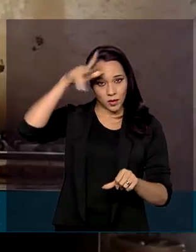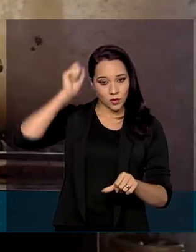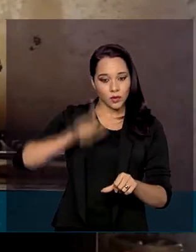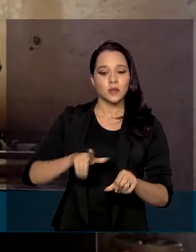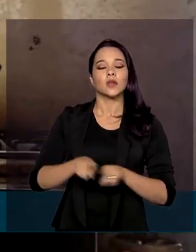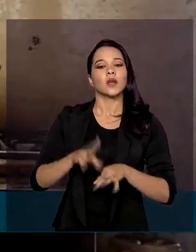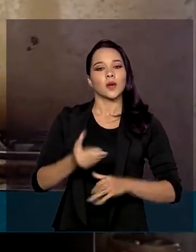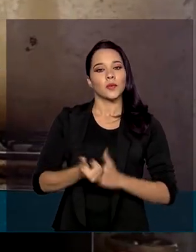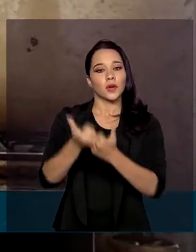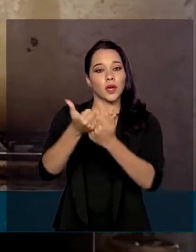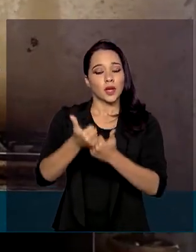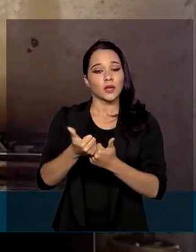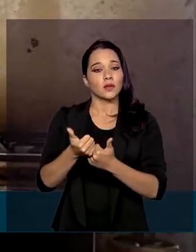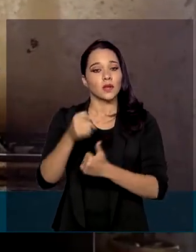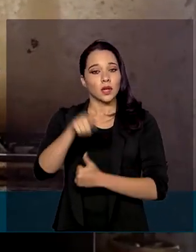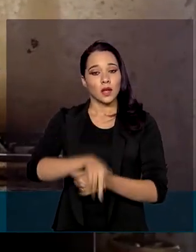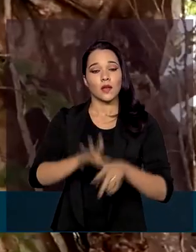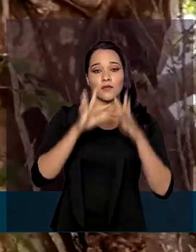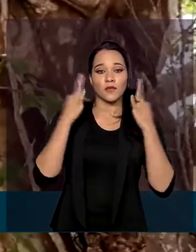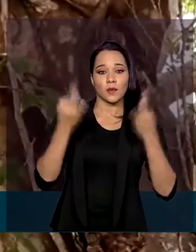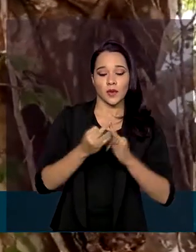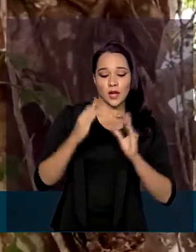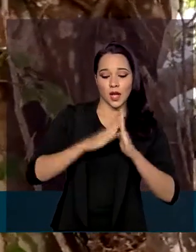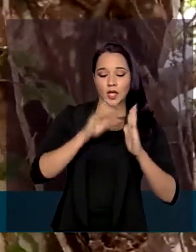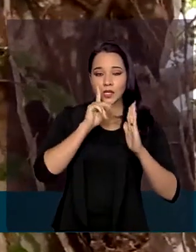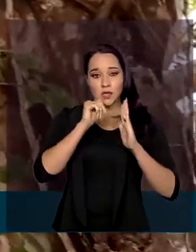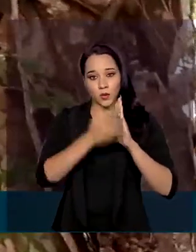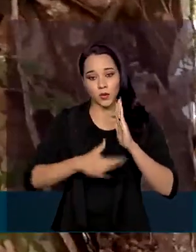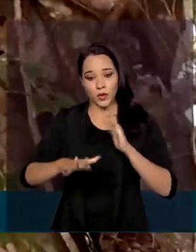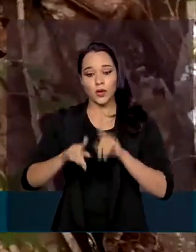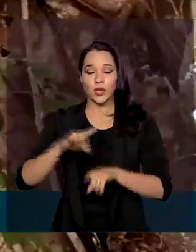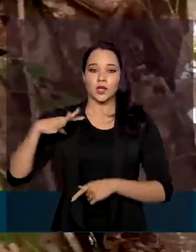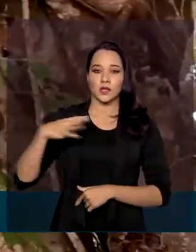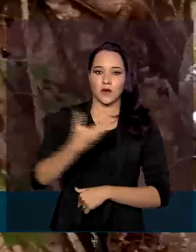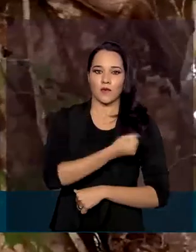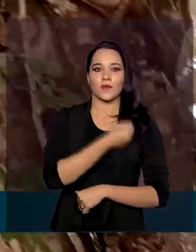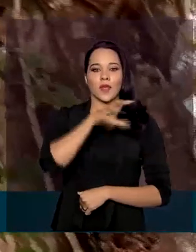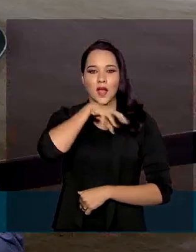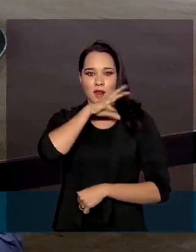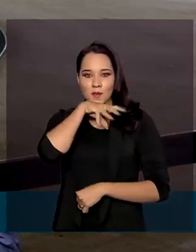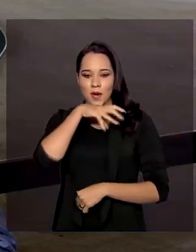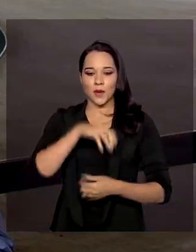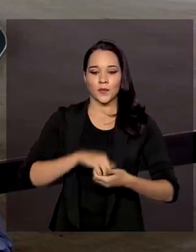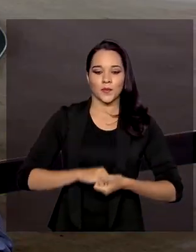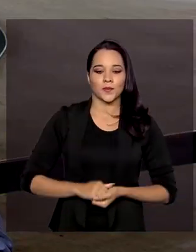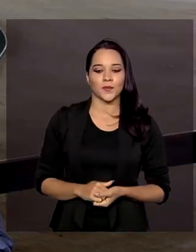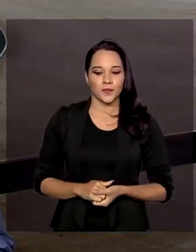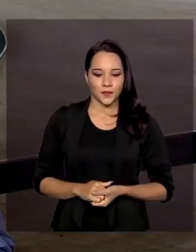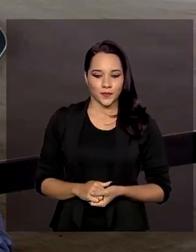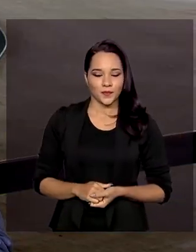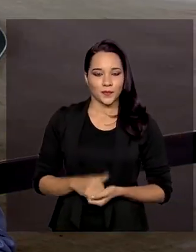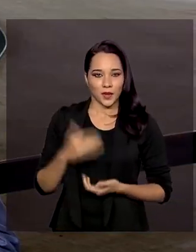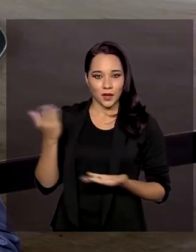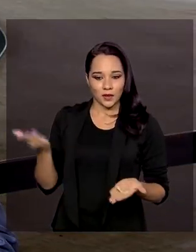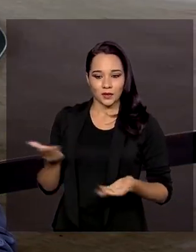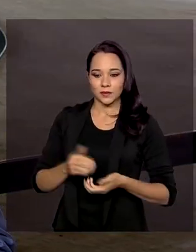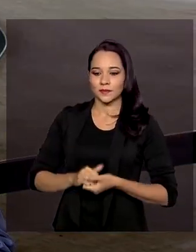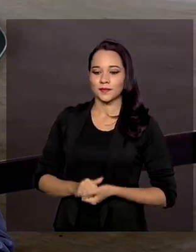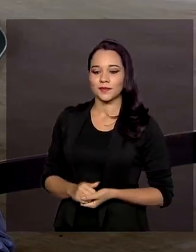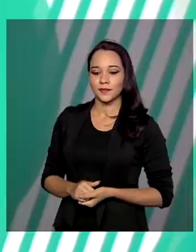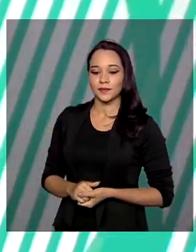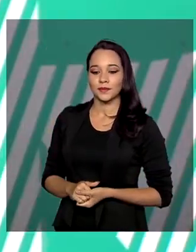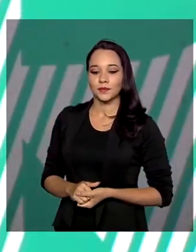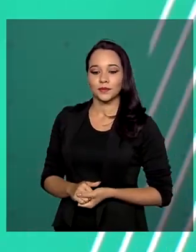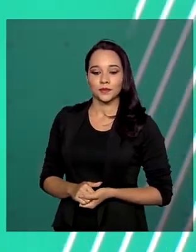ações de assistência humanitária às famílias ribeirinhas e resgate de animais silvestres. Glauco de Queiroz para o Governo Agora.